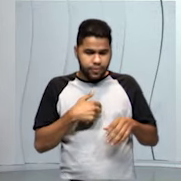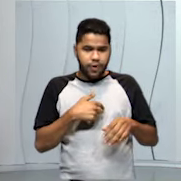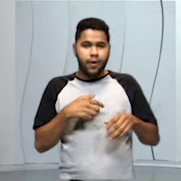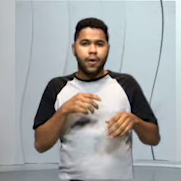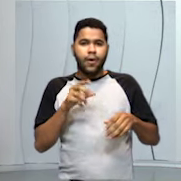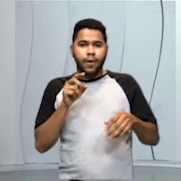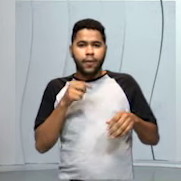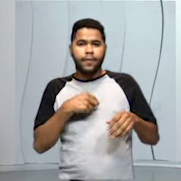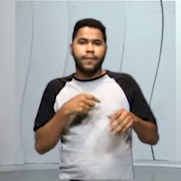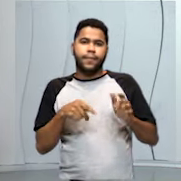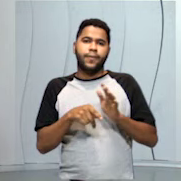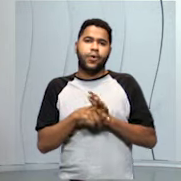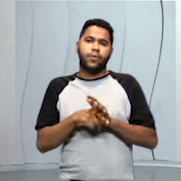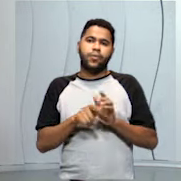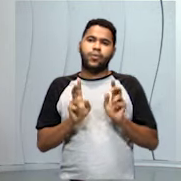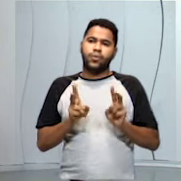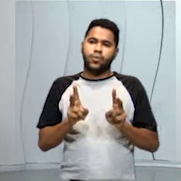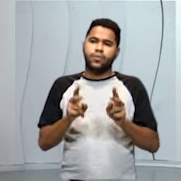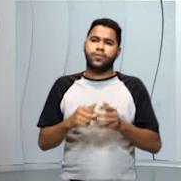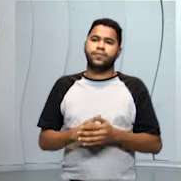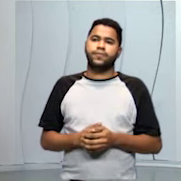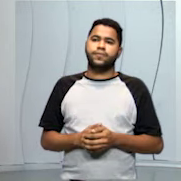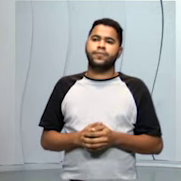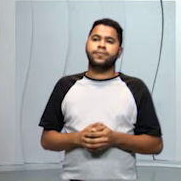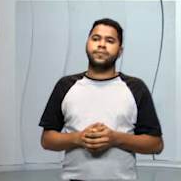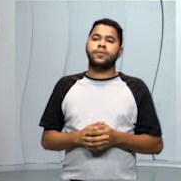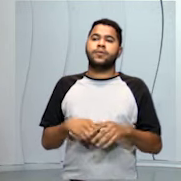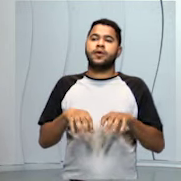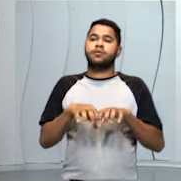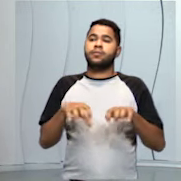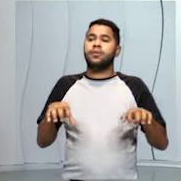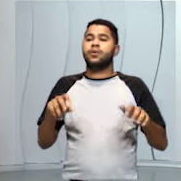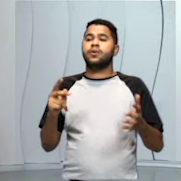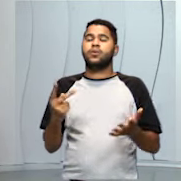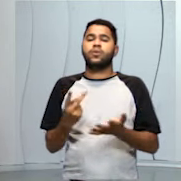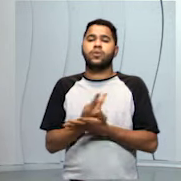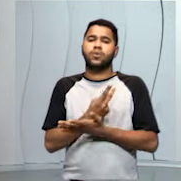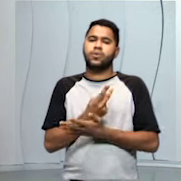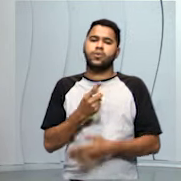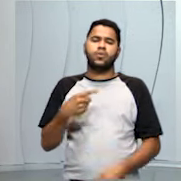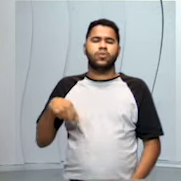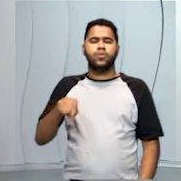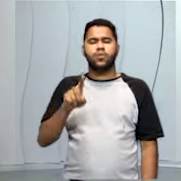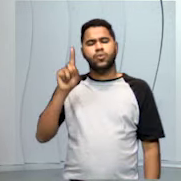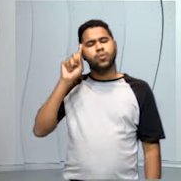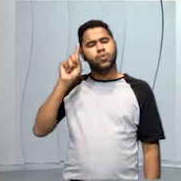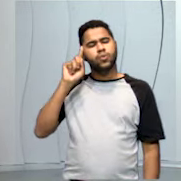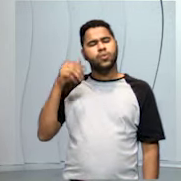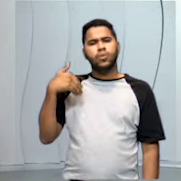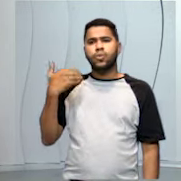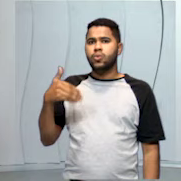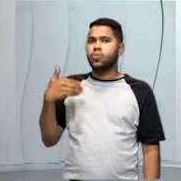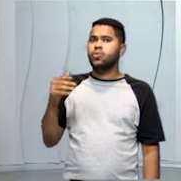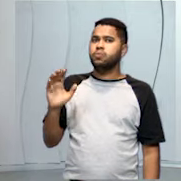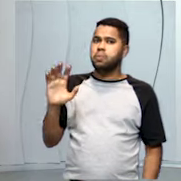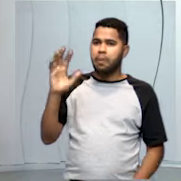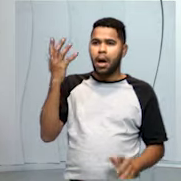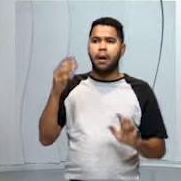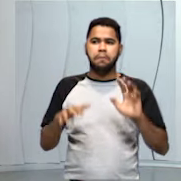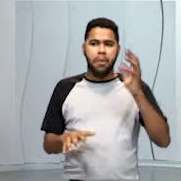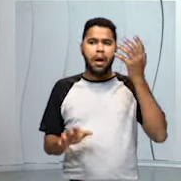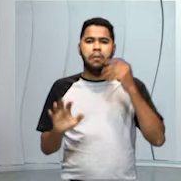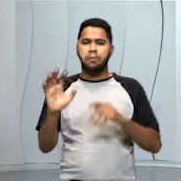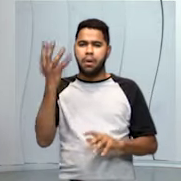permaneceu na superfície. Então, essa separação acontece no nosso cotidiano com bastante frequência.